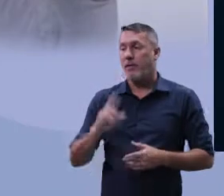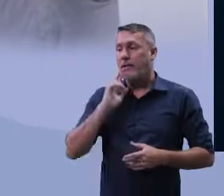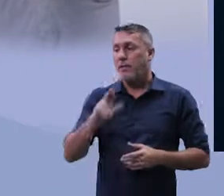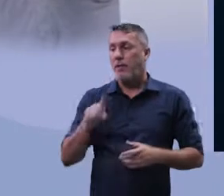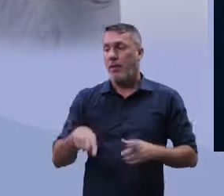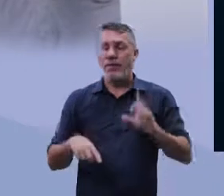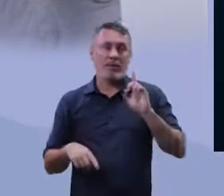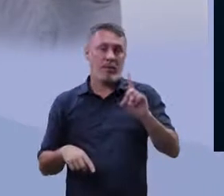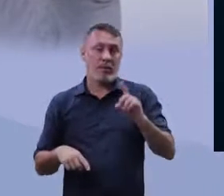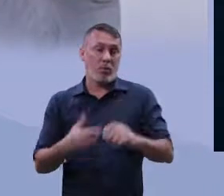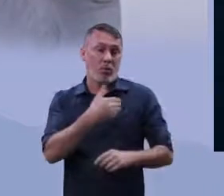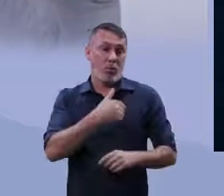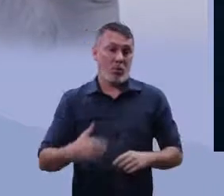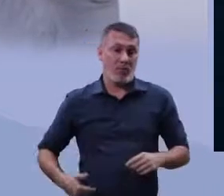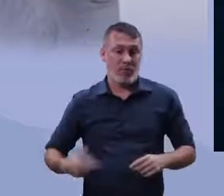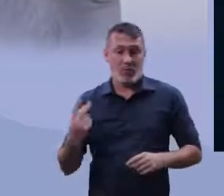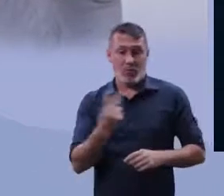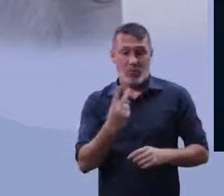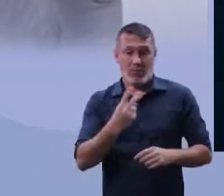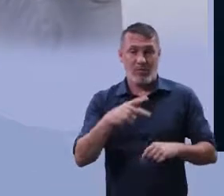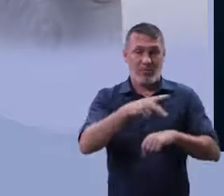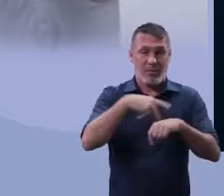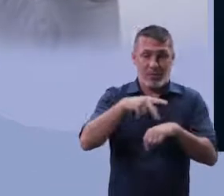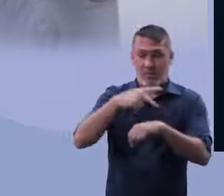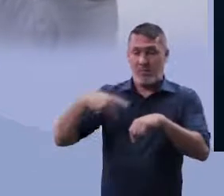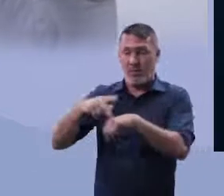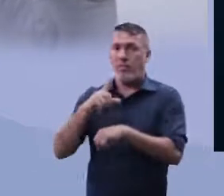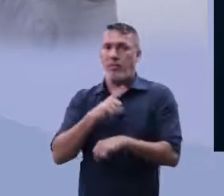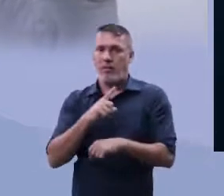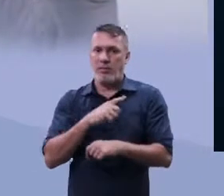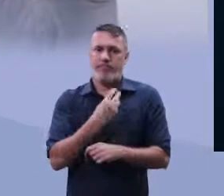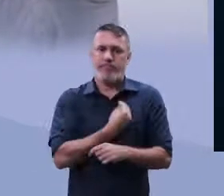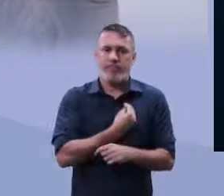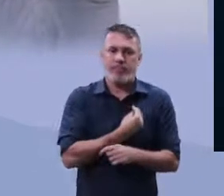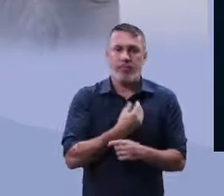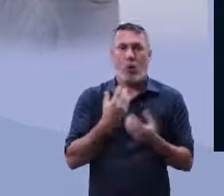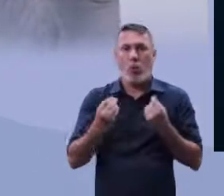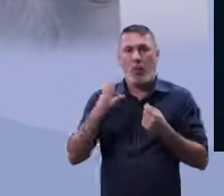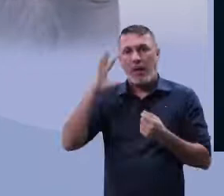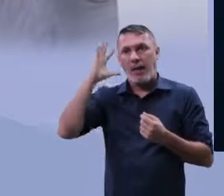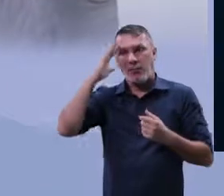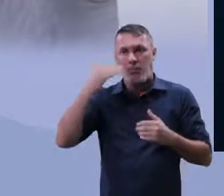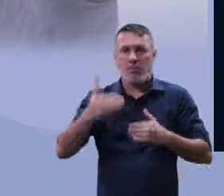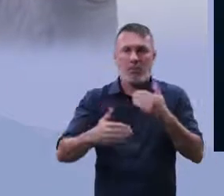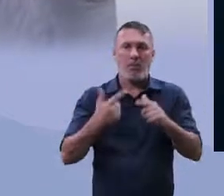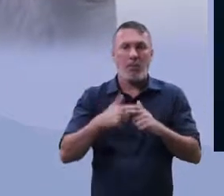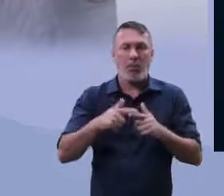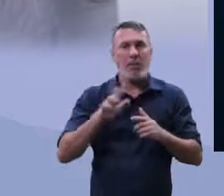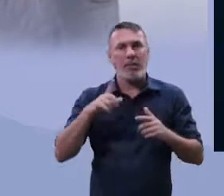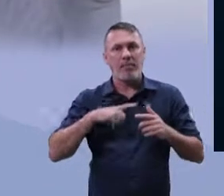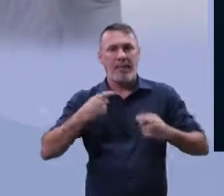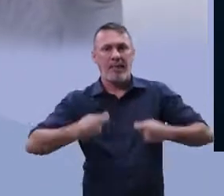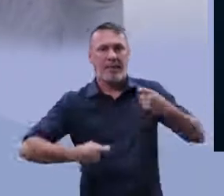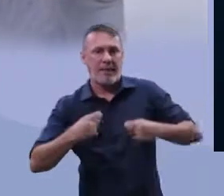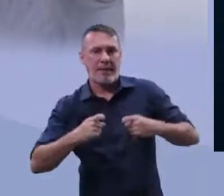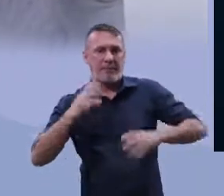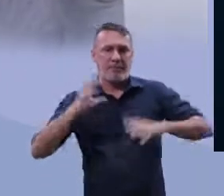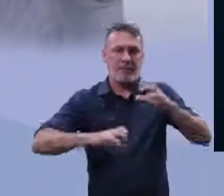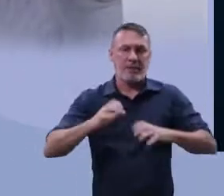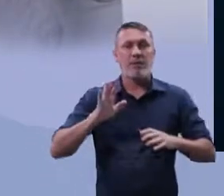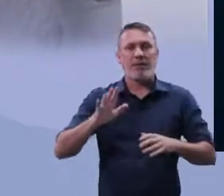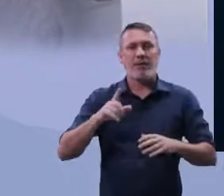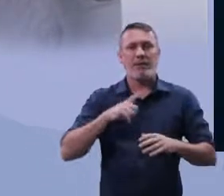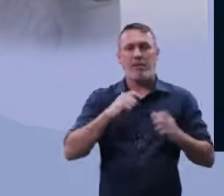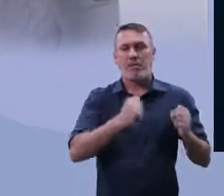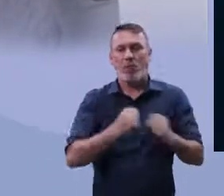encontram-se numa perigosa escalada de solução de problemas fazendo uso da força e, infelizmente,